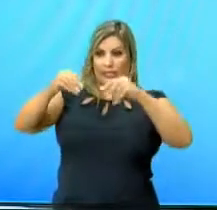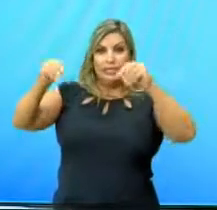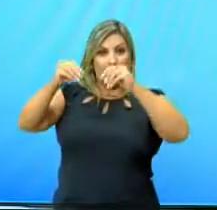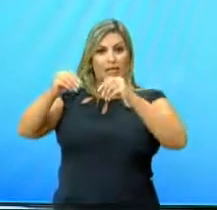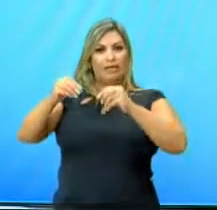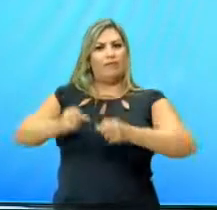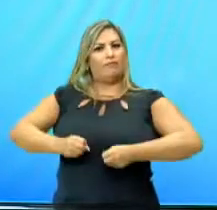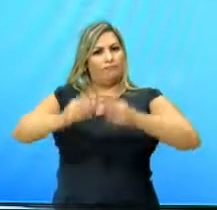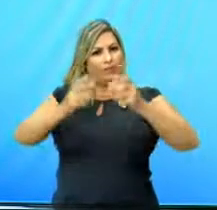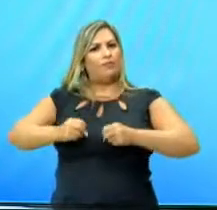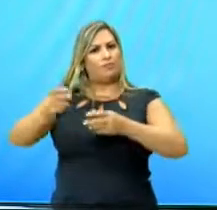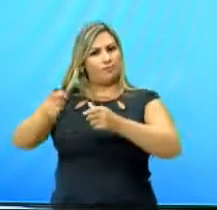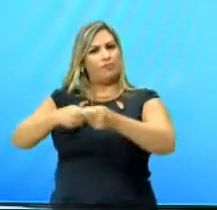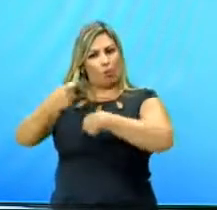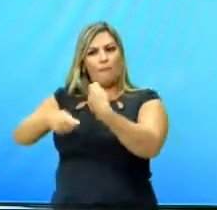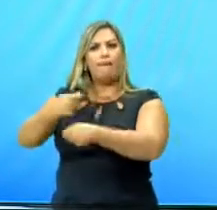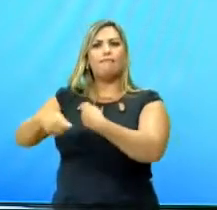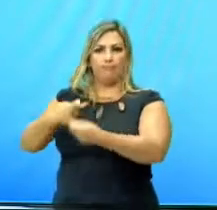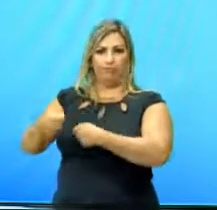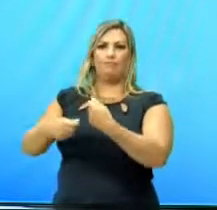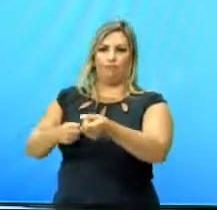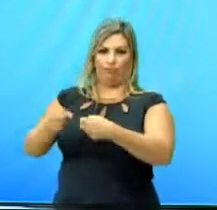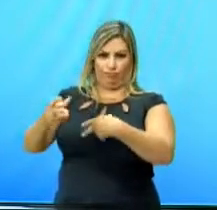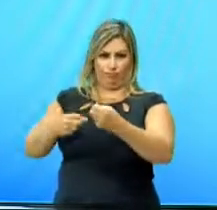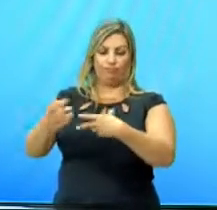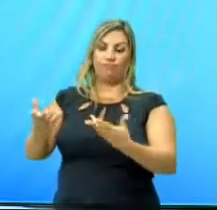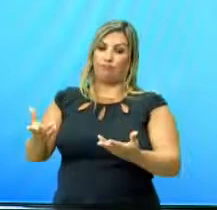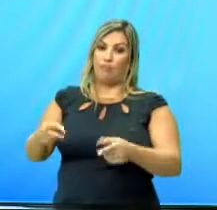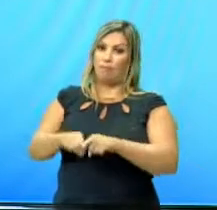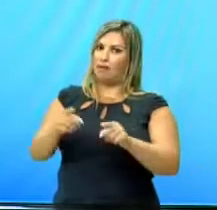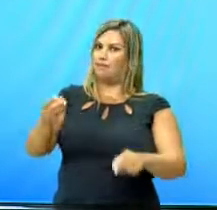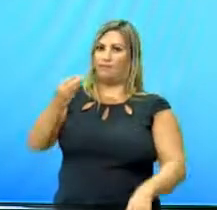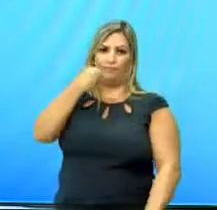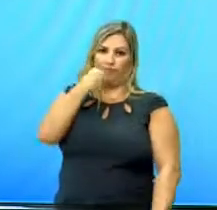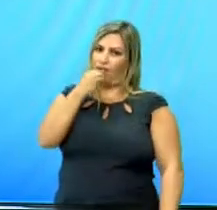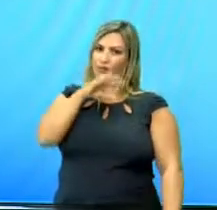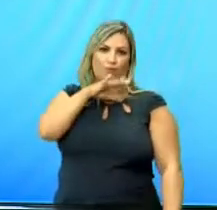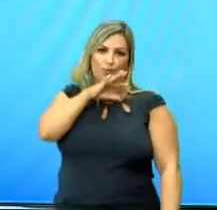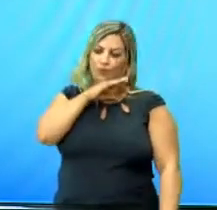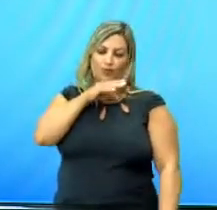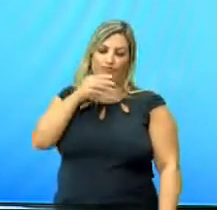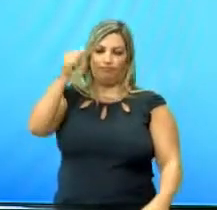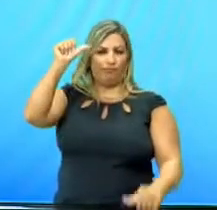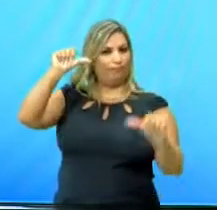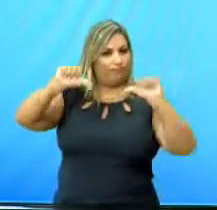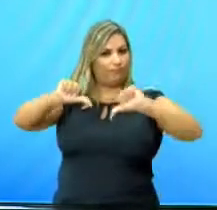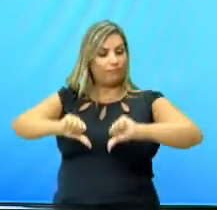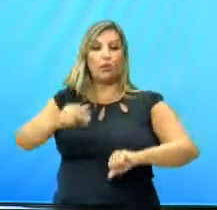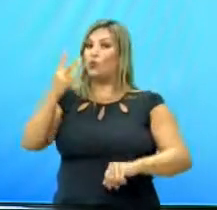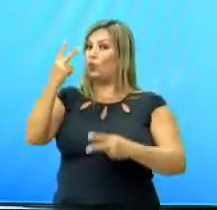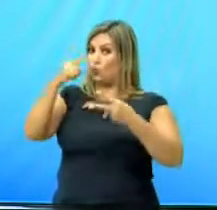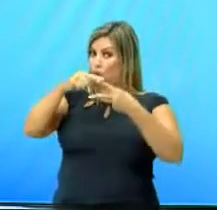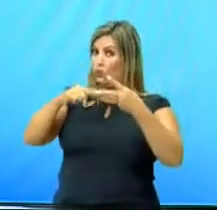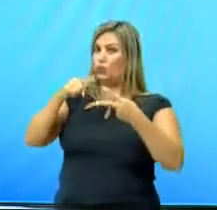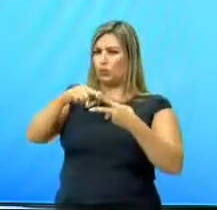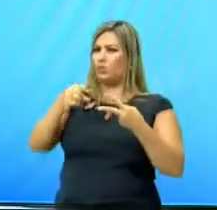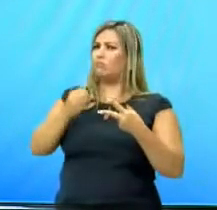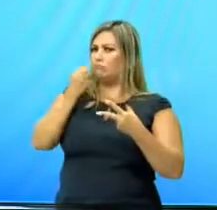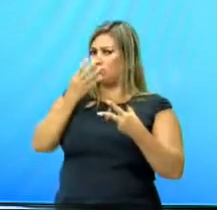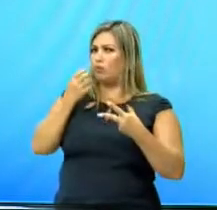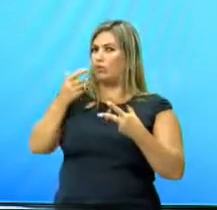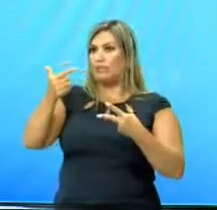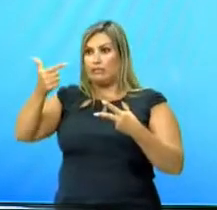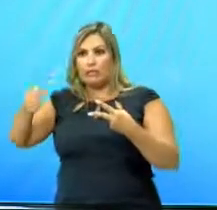território fosse produtivo. E aí, nós temos um certo fracasso nisso, tá? Apenas duas capitanias dessas